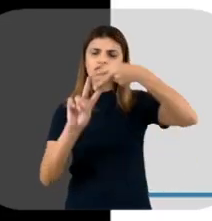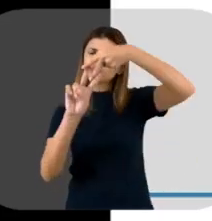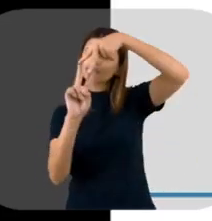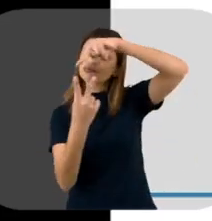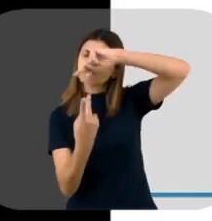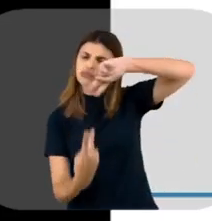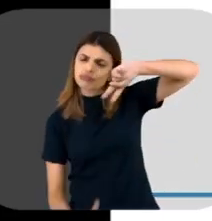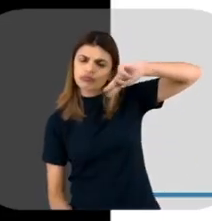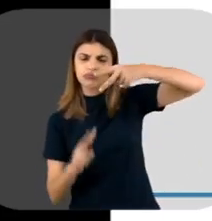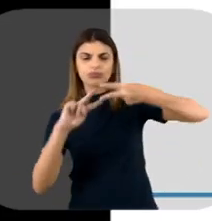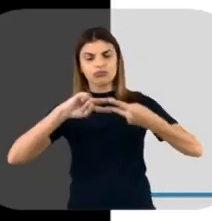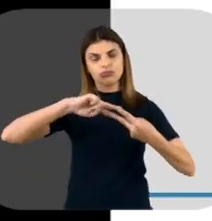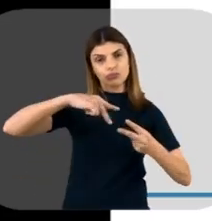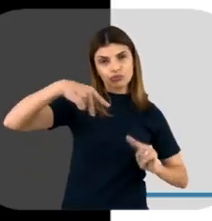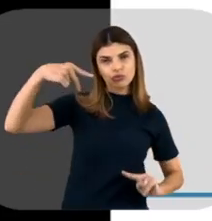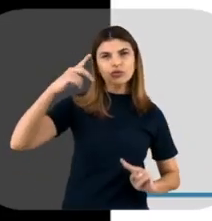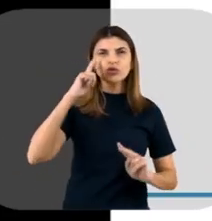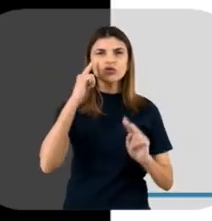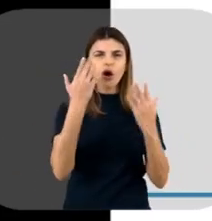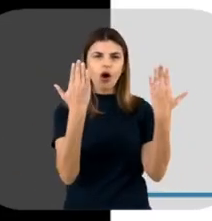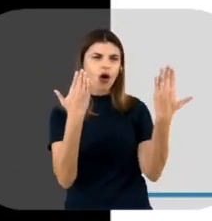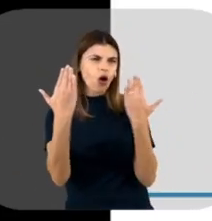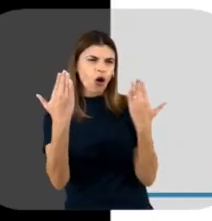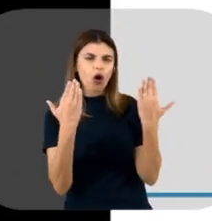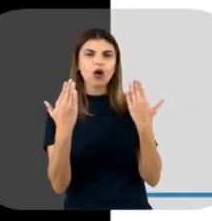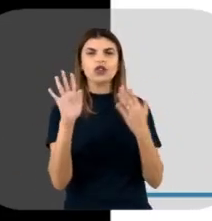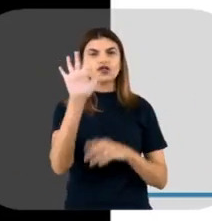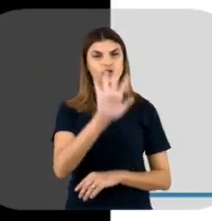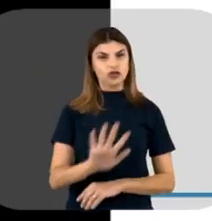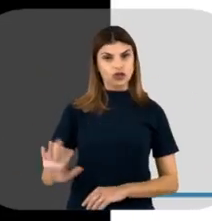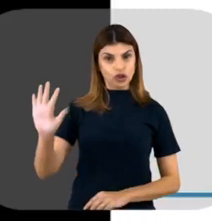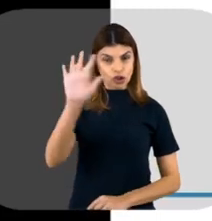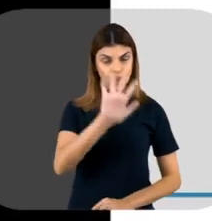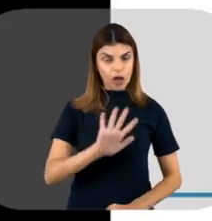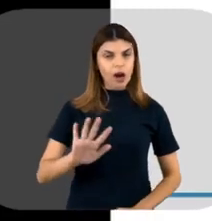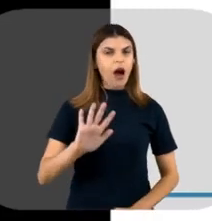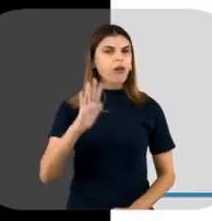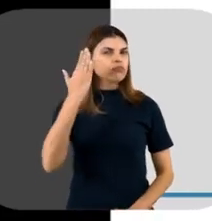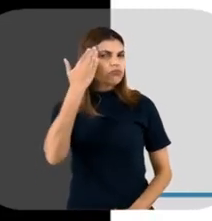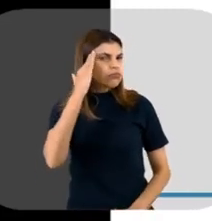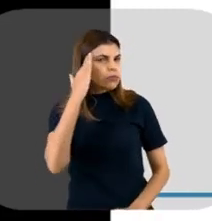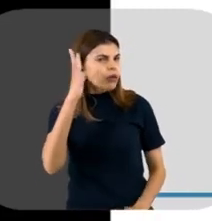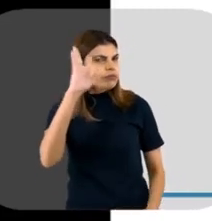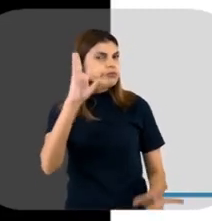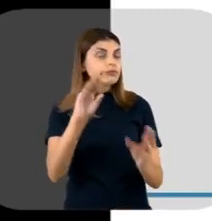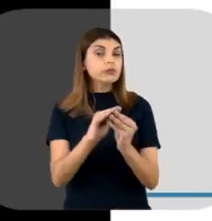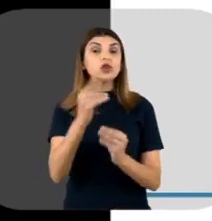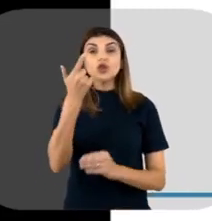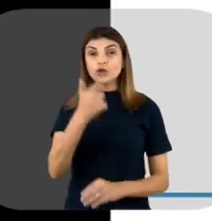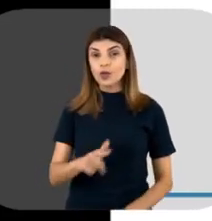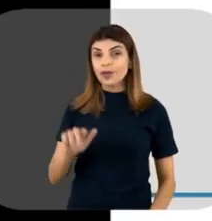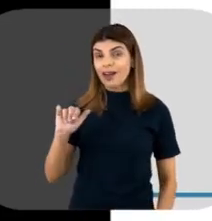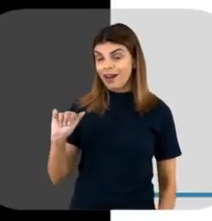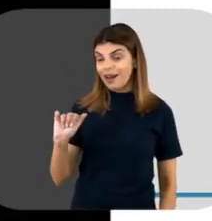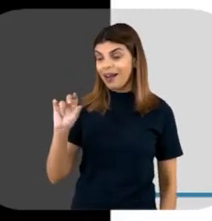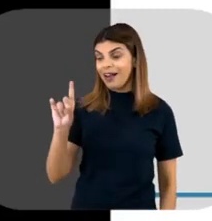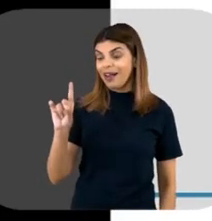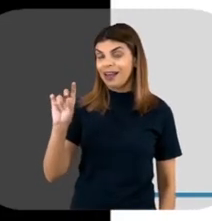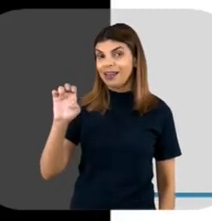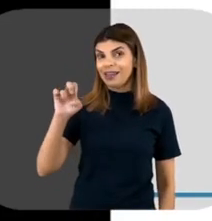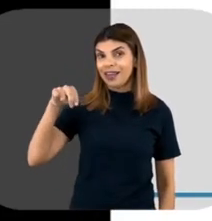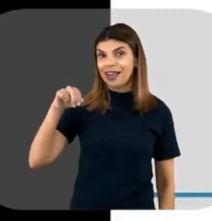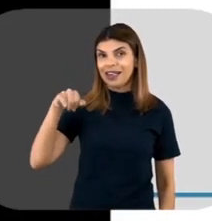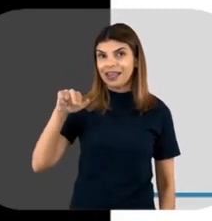Então, aqui só fazendo uma geral, né? Dando uma geral, novamente adenina e timina, né?